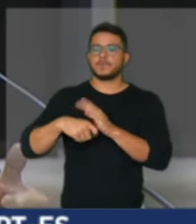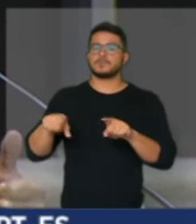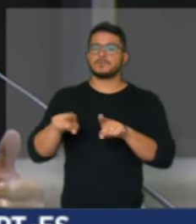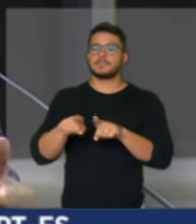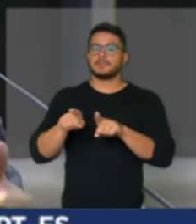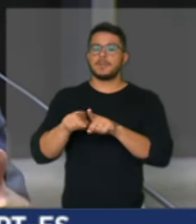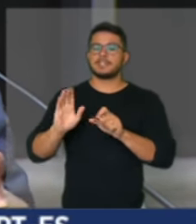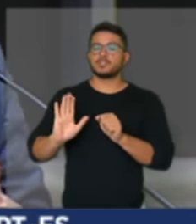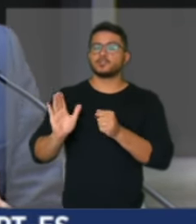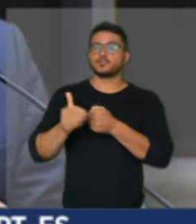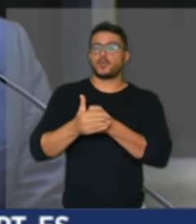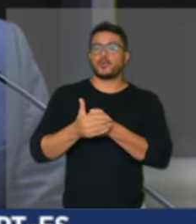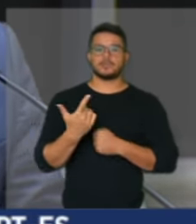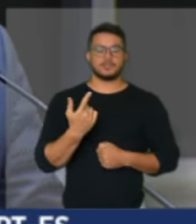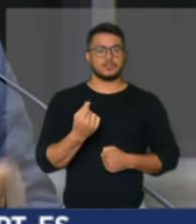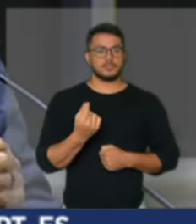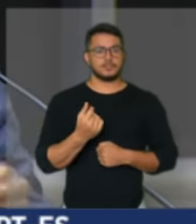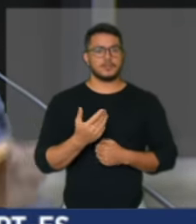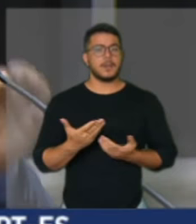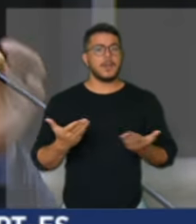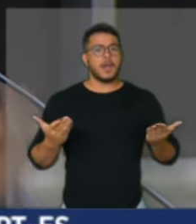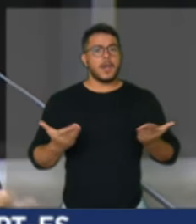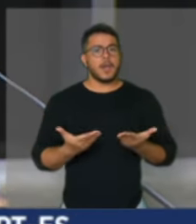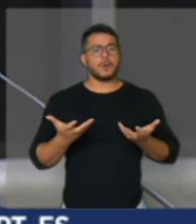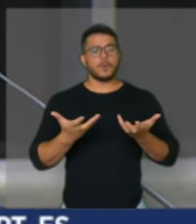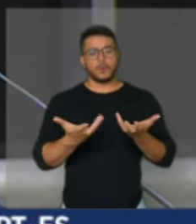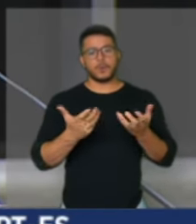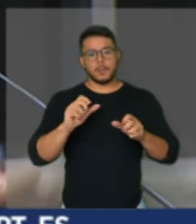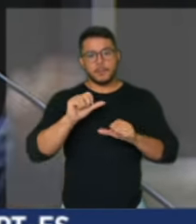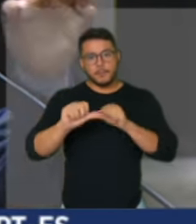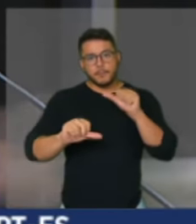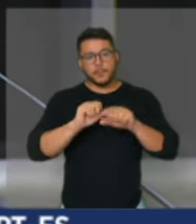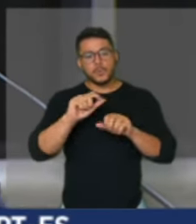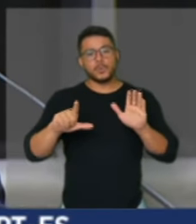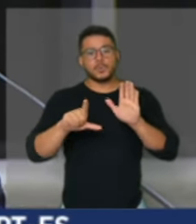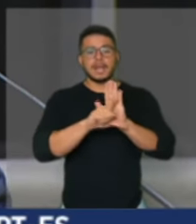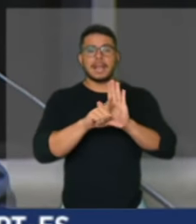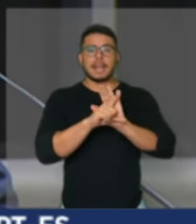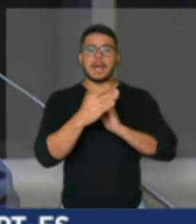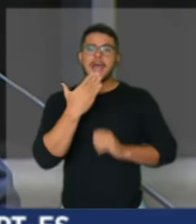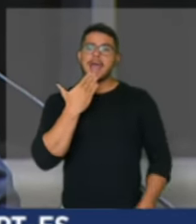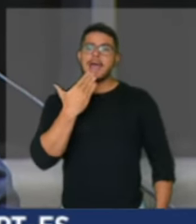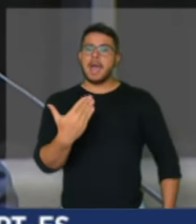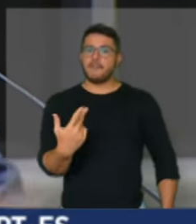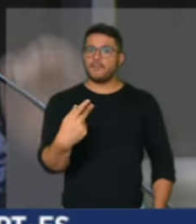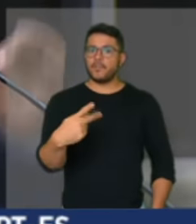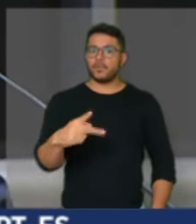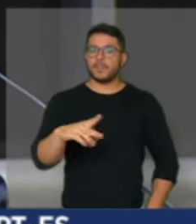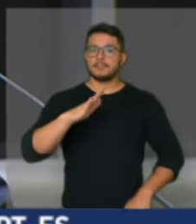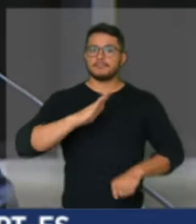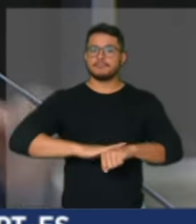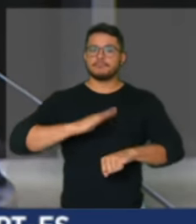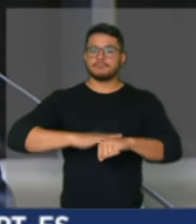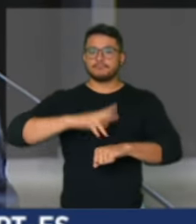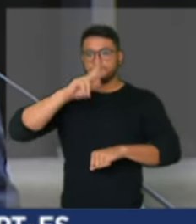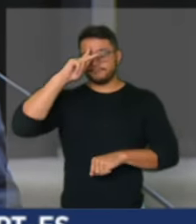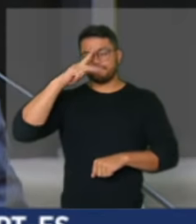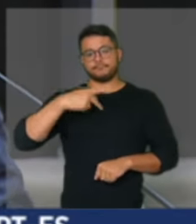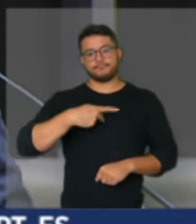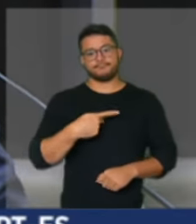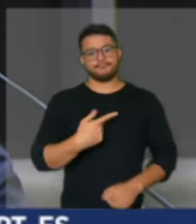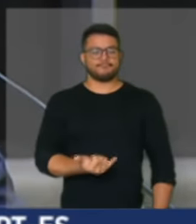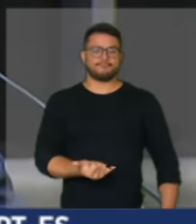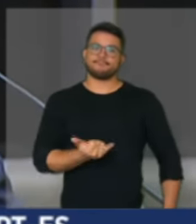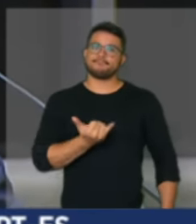e estão promovendo mudanças na lei em seu favor escândalo pouco